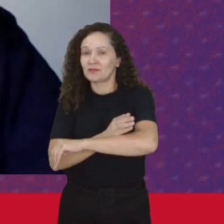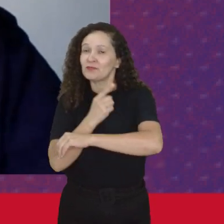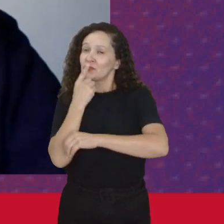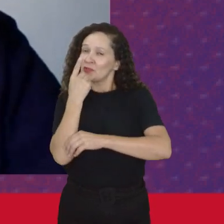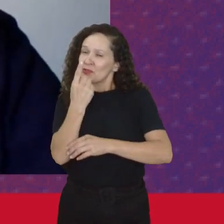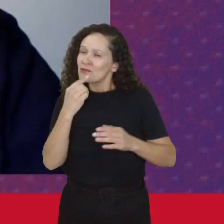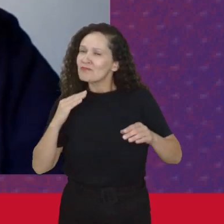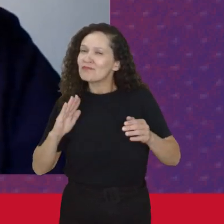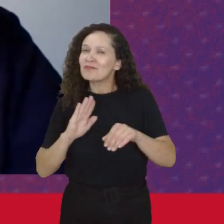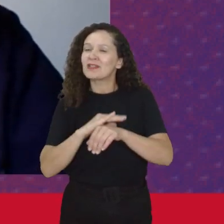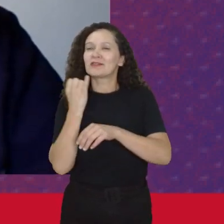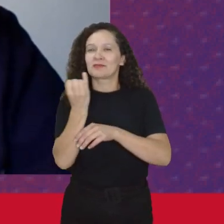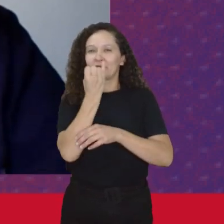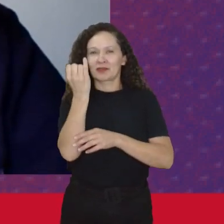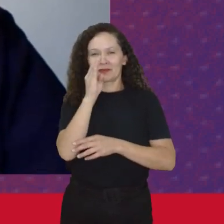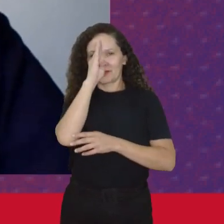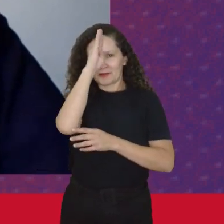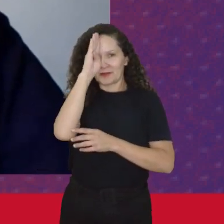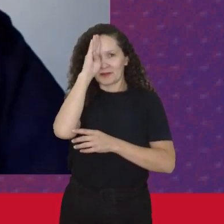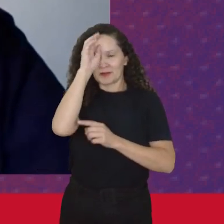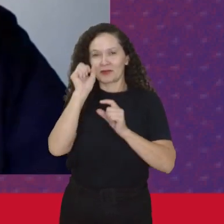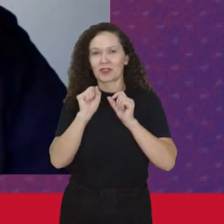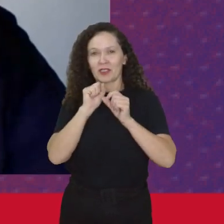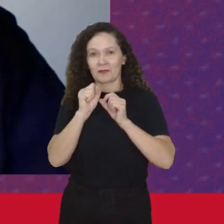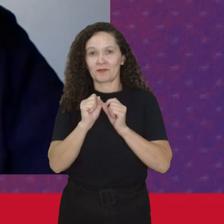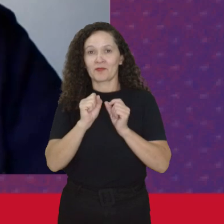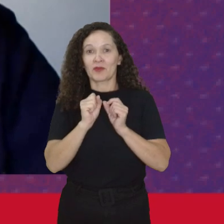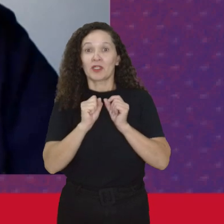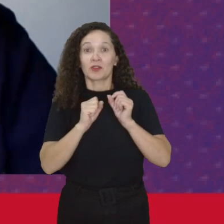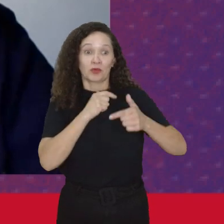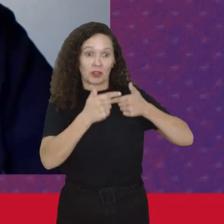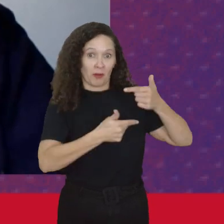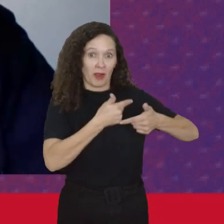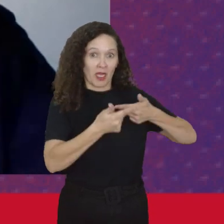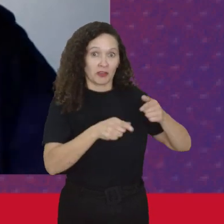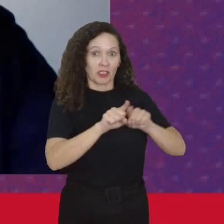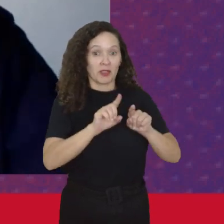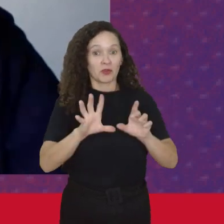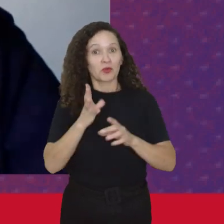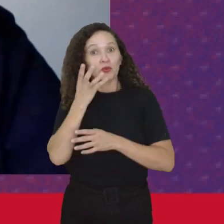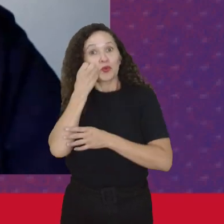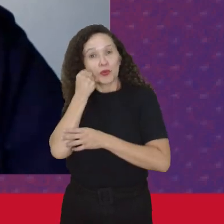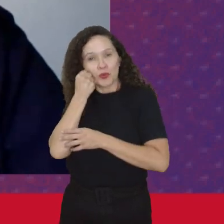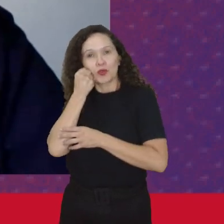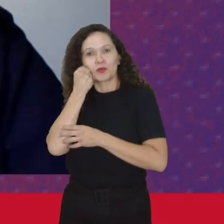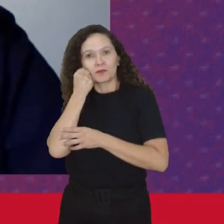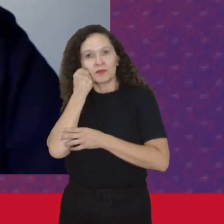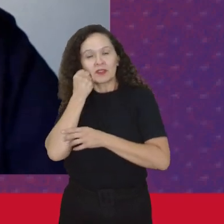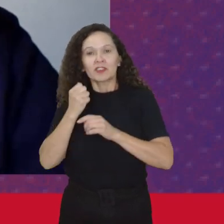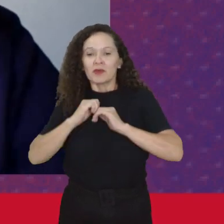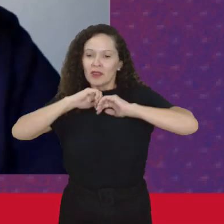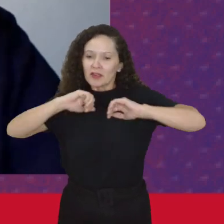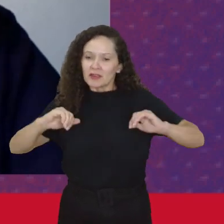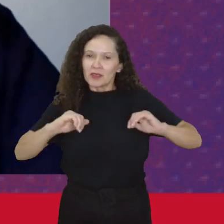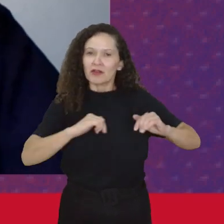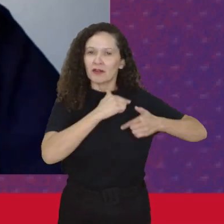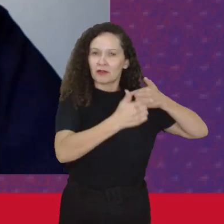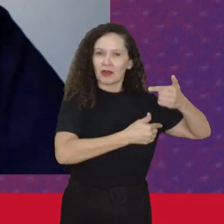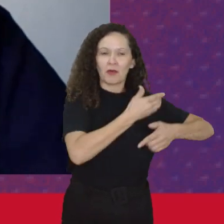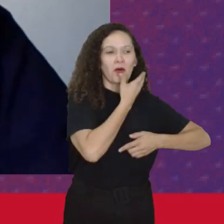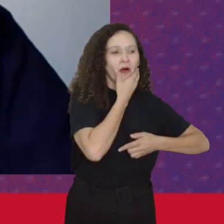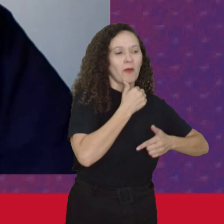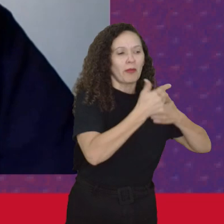fundantes Da acumulação primitiva Assim como o aprofundamento Da divisão sexual do trabalho E